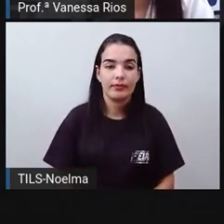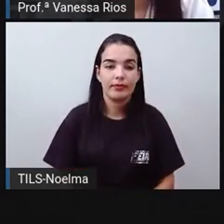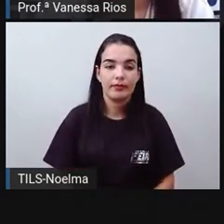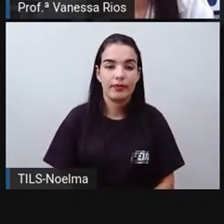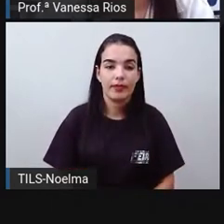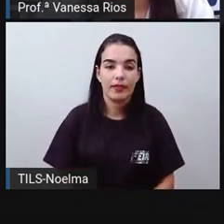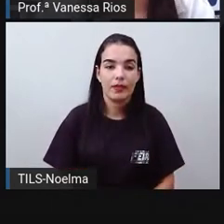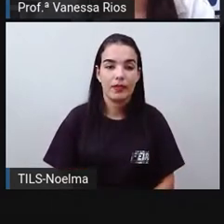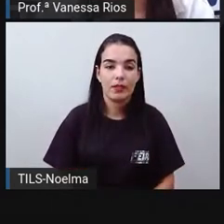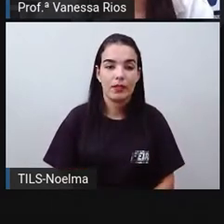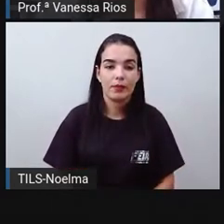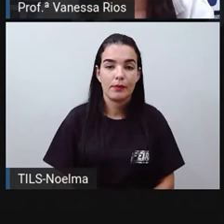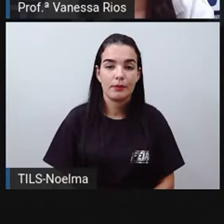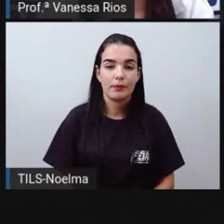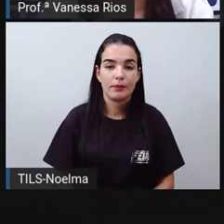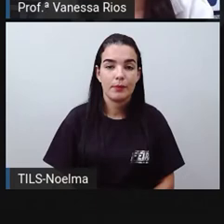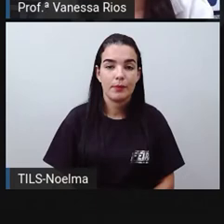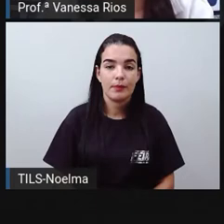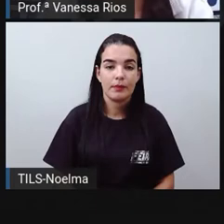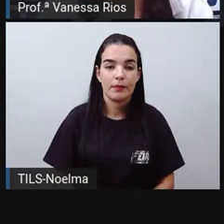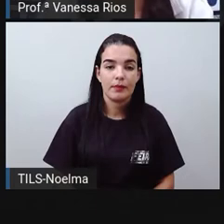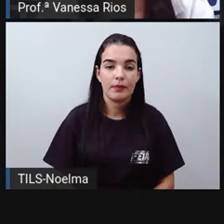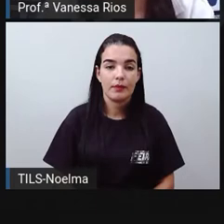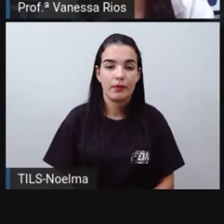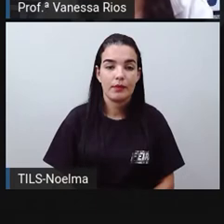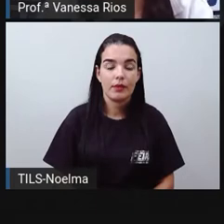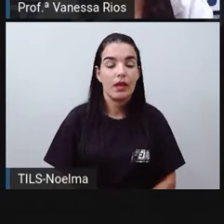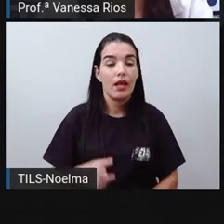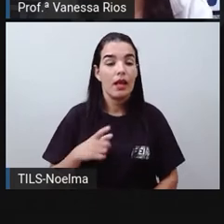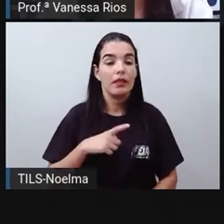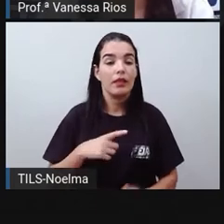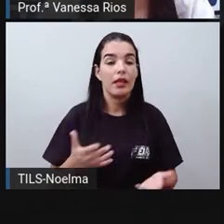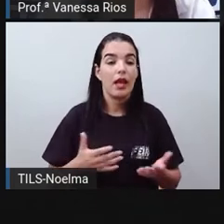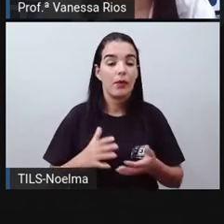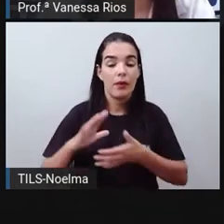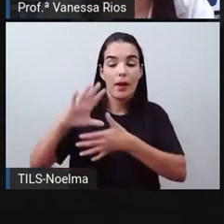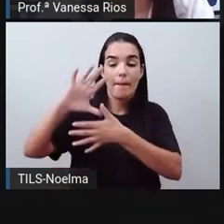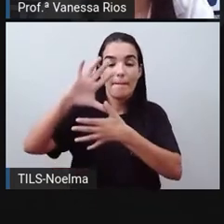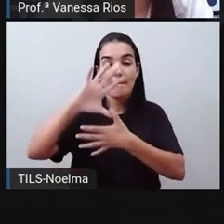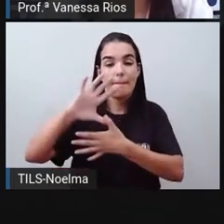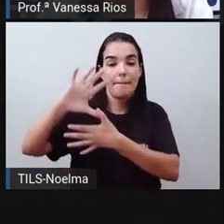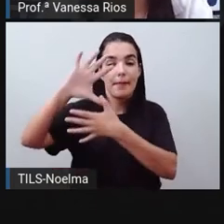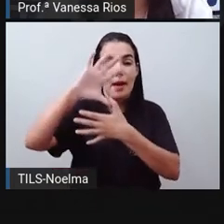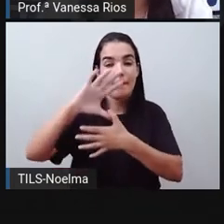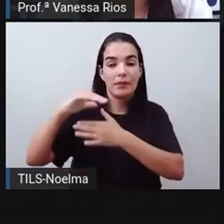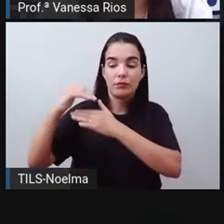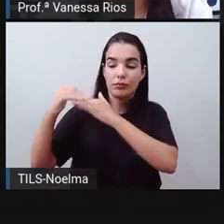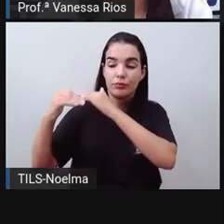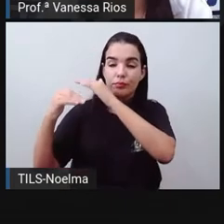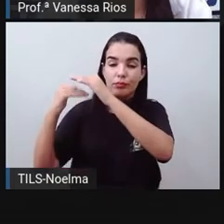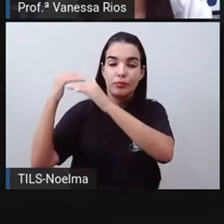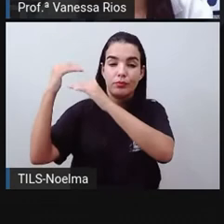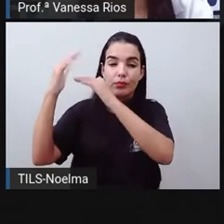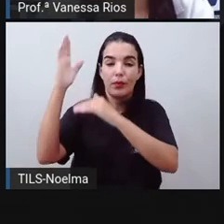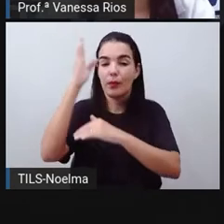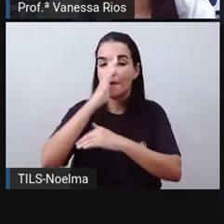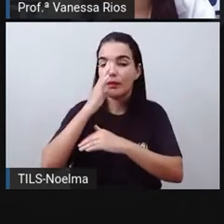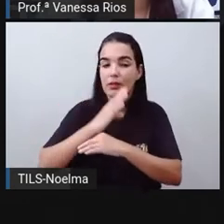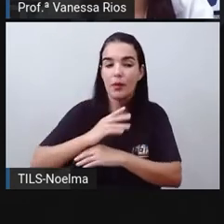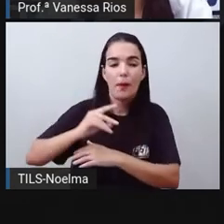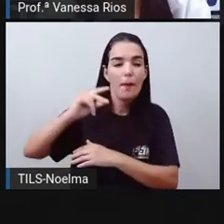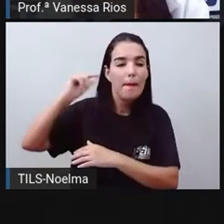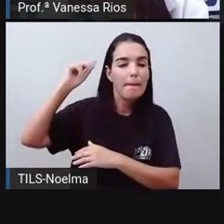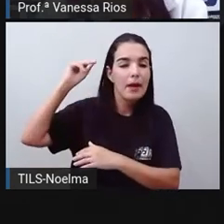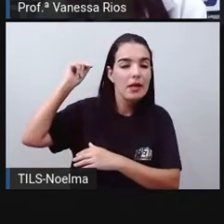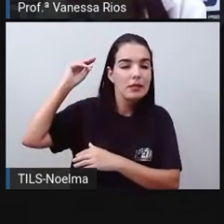E aí a PRO trouxe agora mapas da evolução rodoviária do Brasil, para a gente observar, né? Que houveram